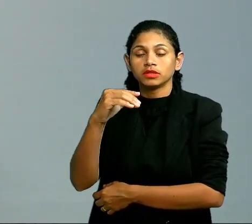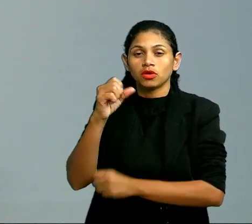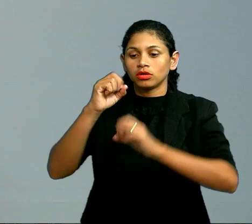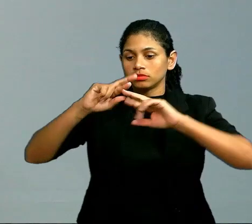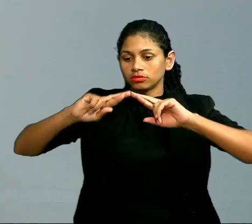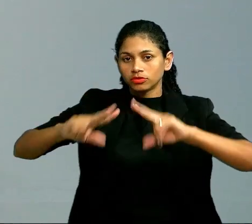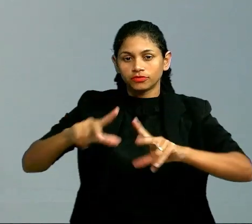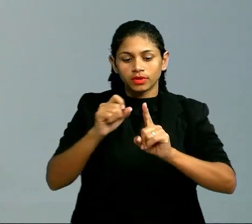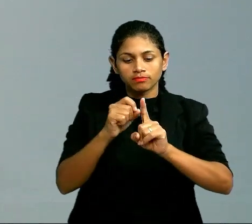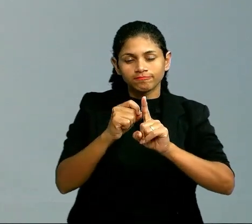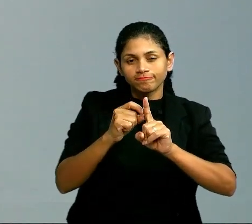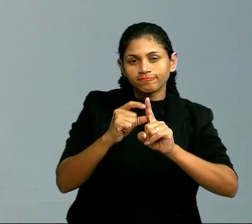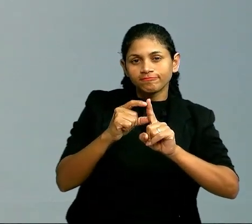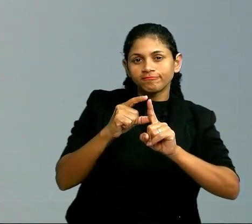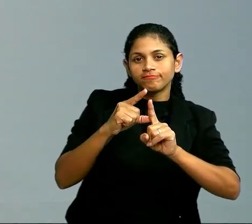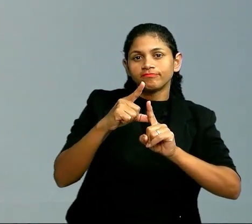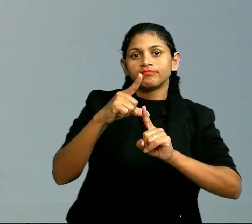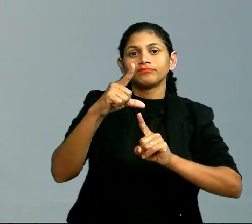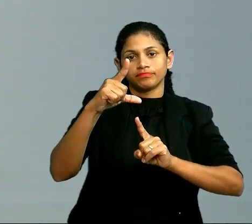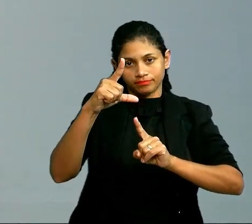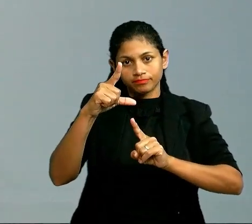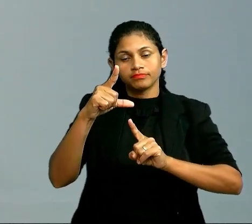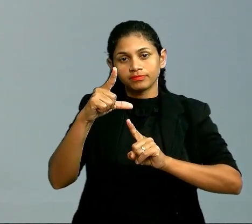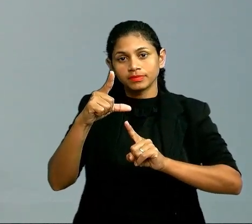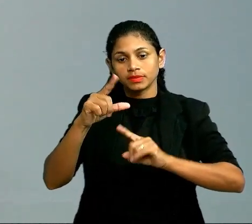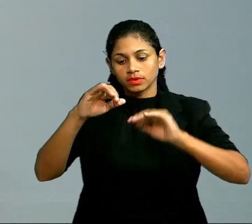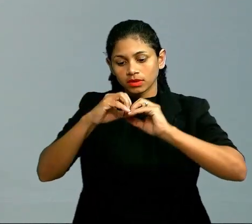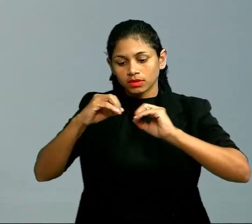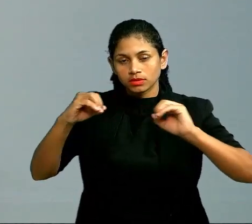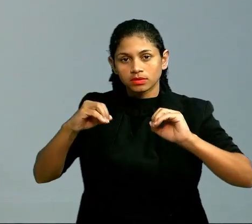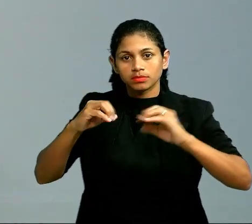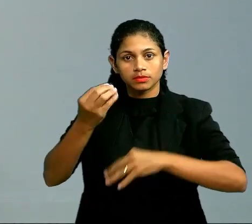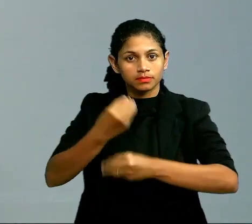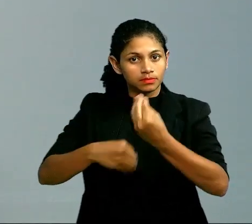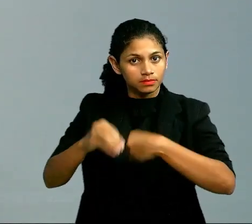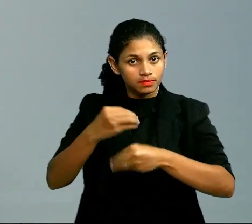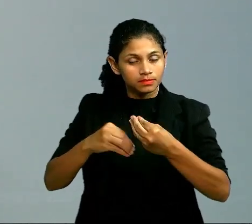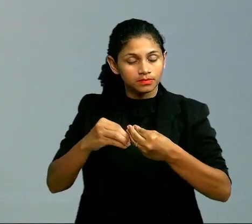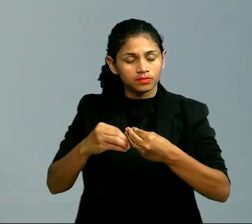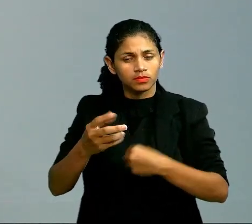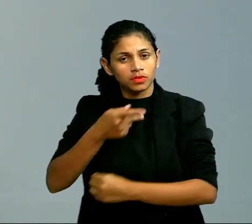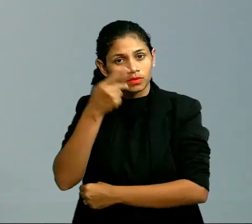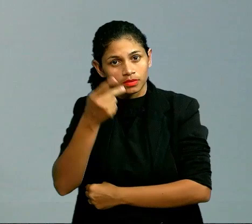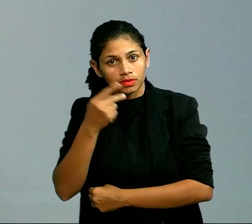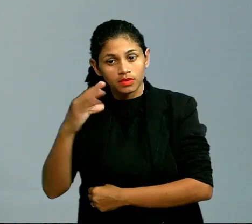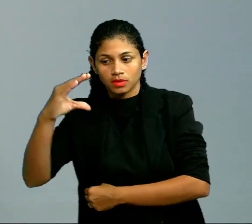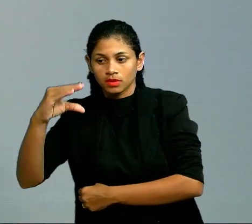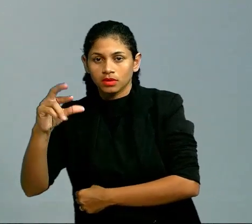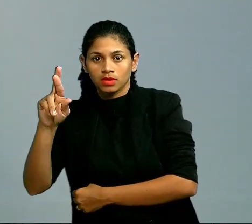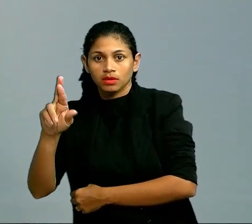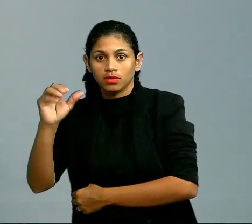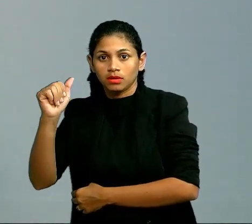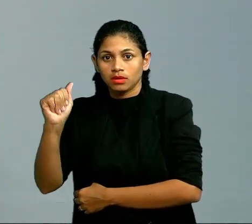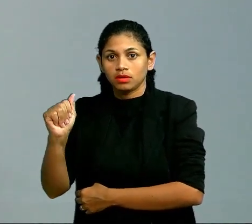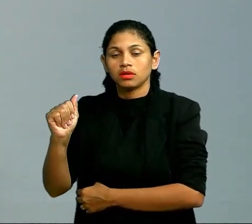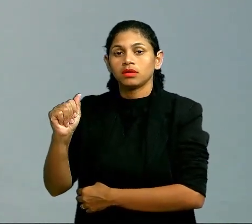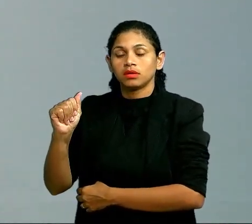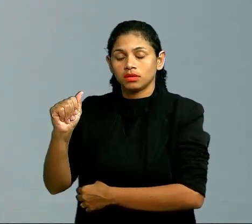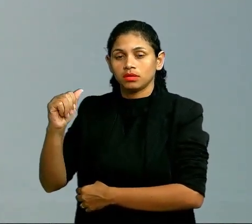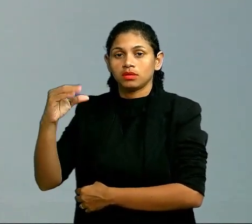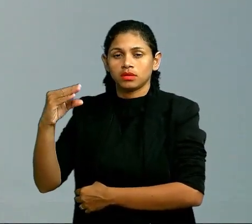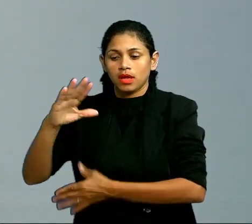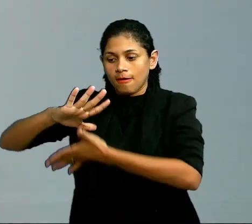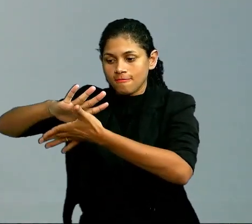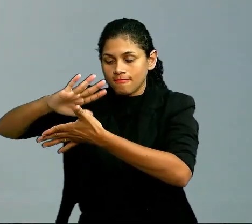lá na destilação fracionada, que é o método de separação de mistura. Agora, quando eu falo em craqueamento, cracking é